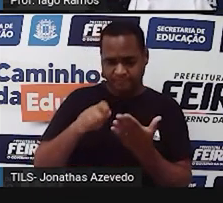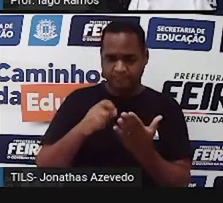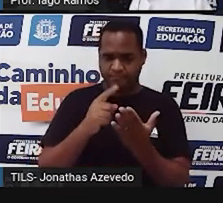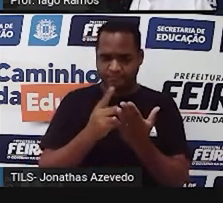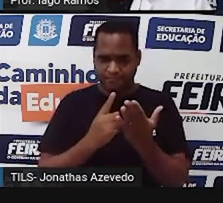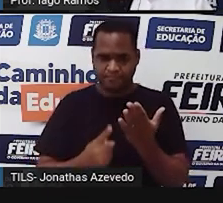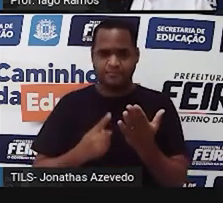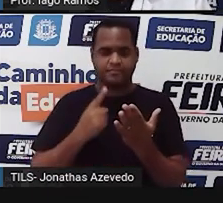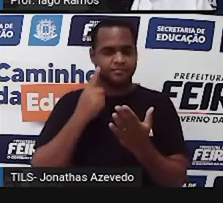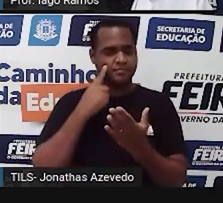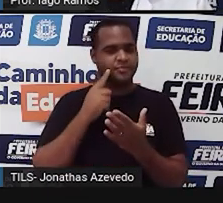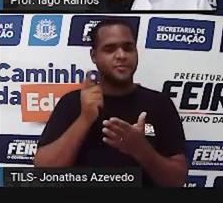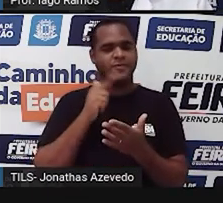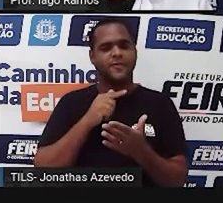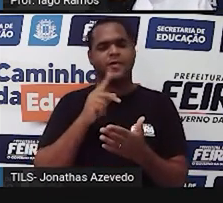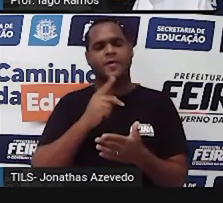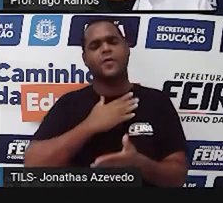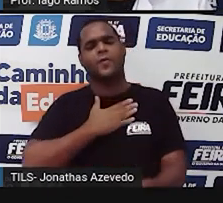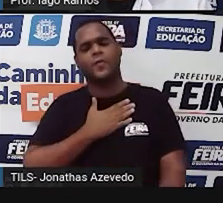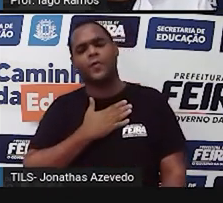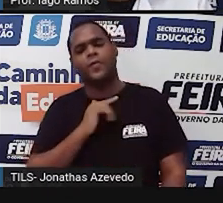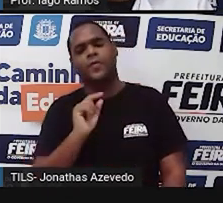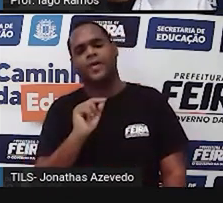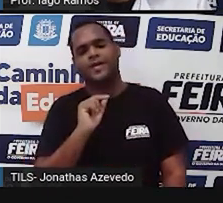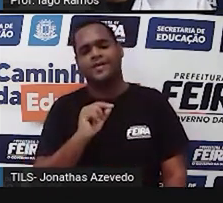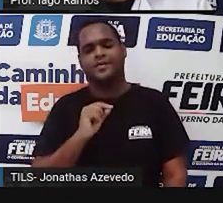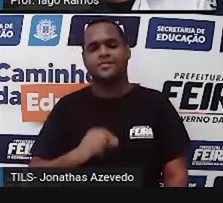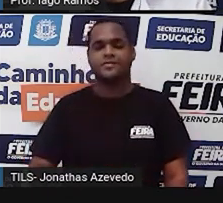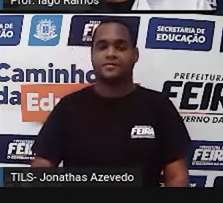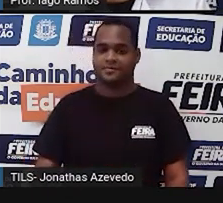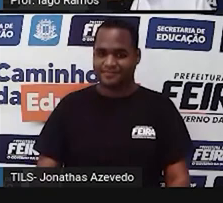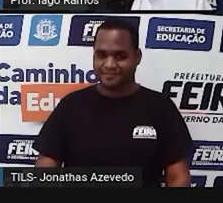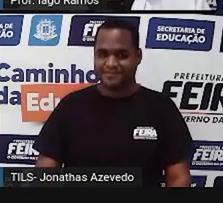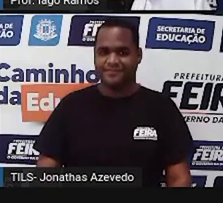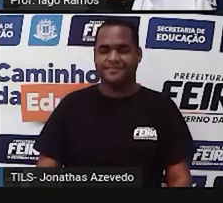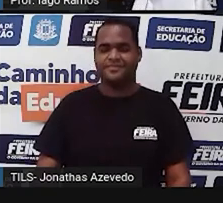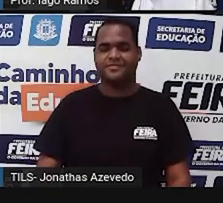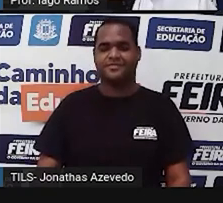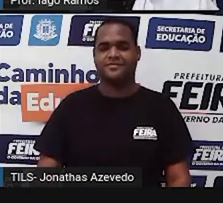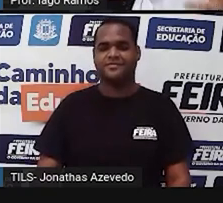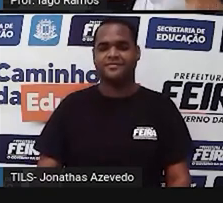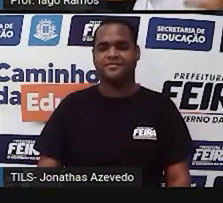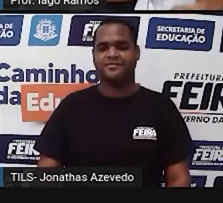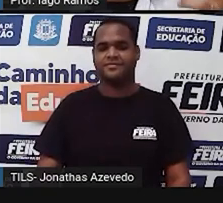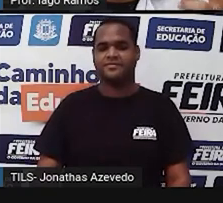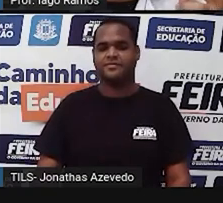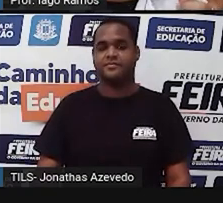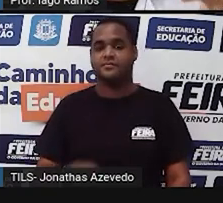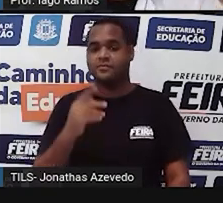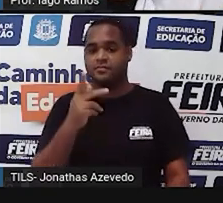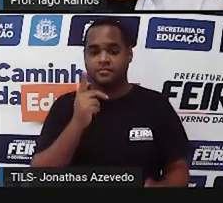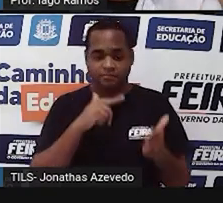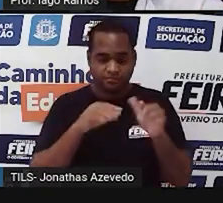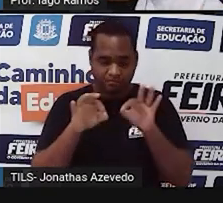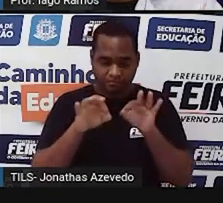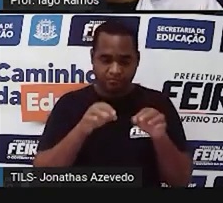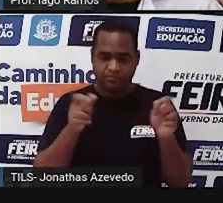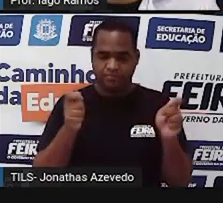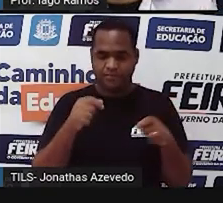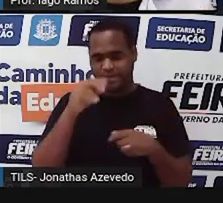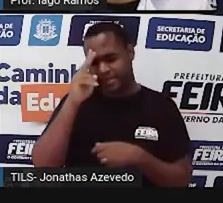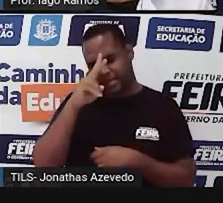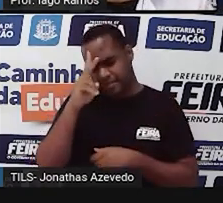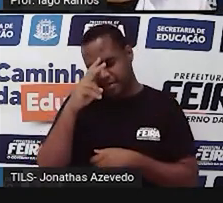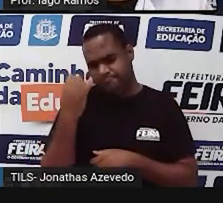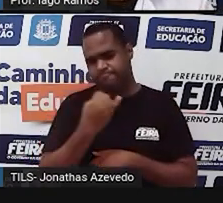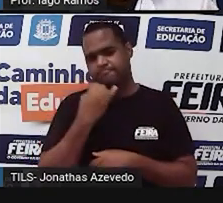um comentário do que você mais gostou nessa aula. Tá bom? Porque quando você fizer isso, você vai precisar lembrar de